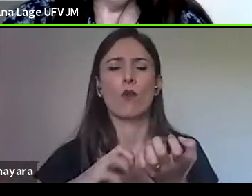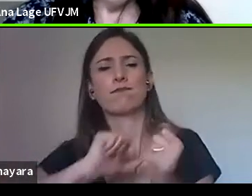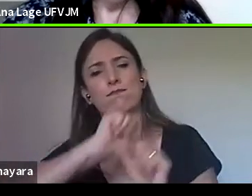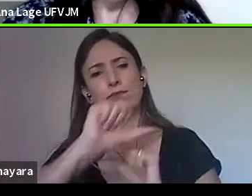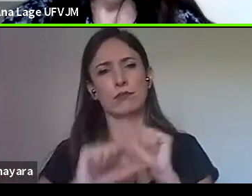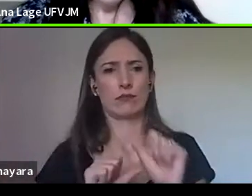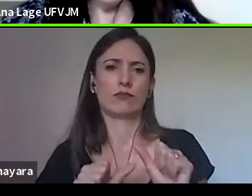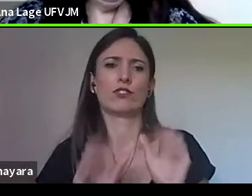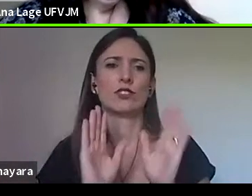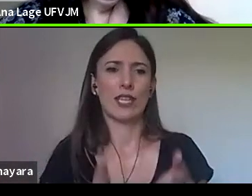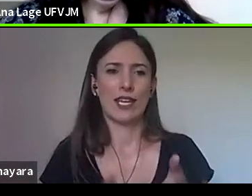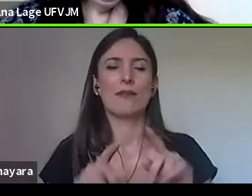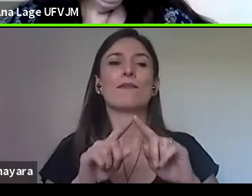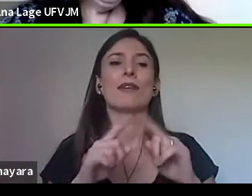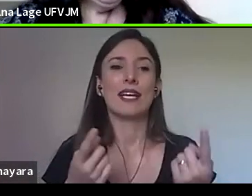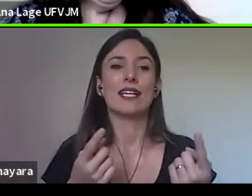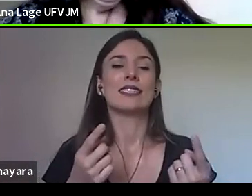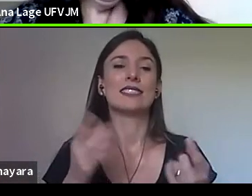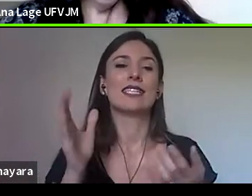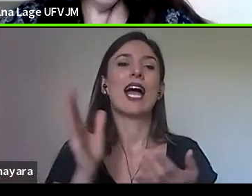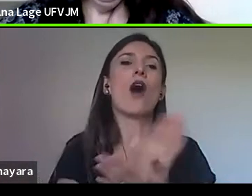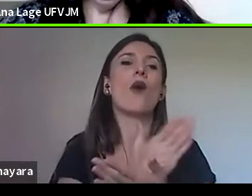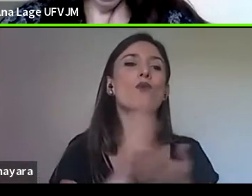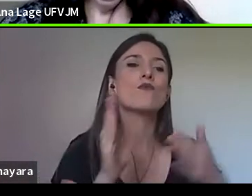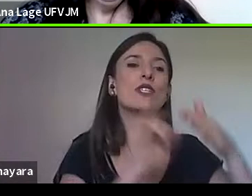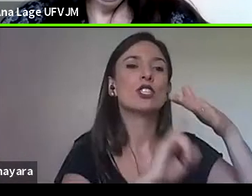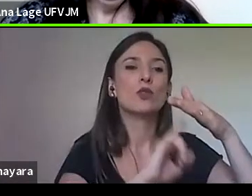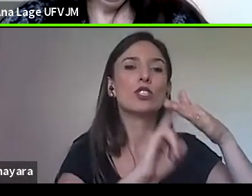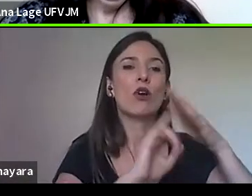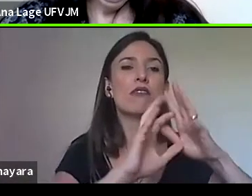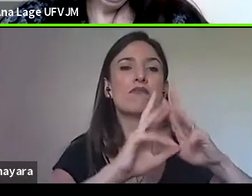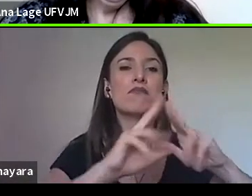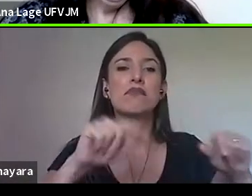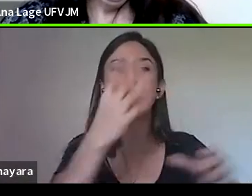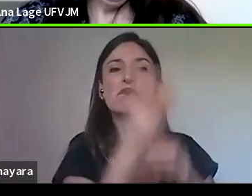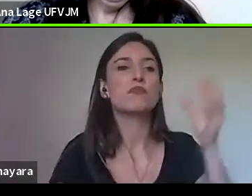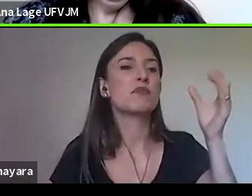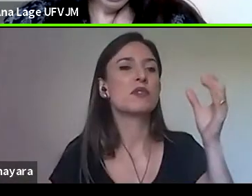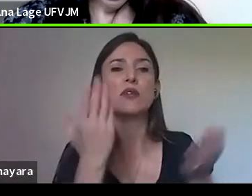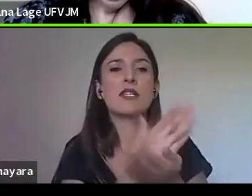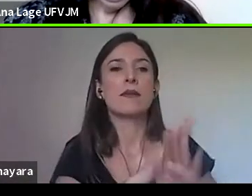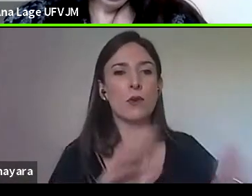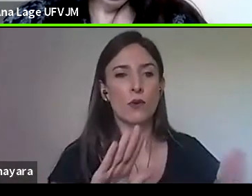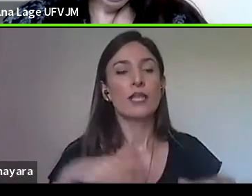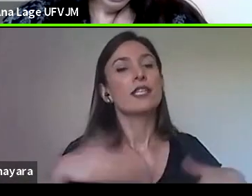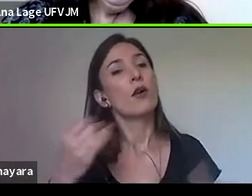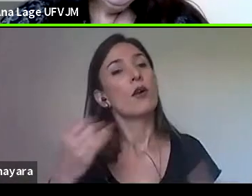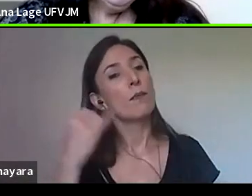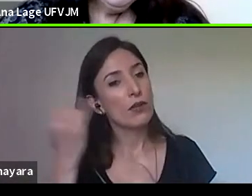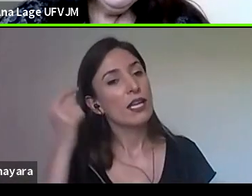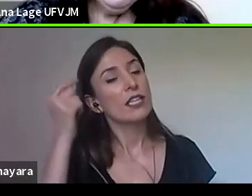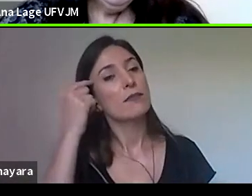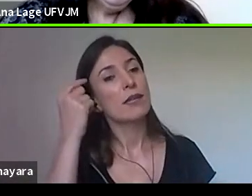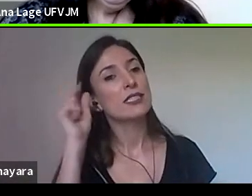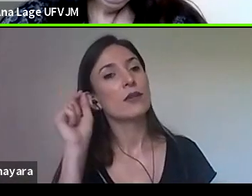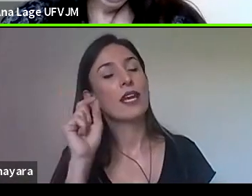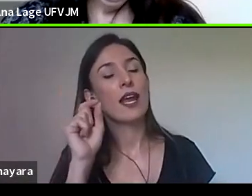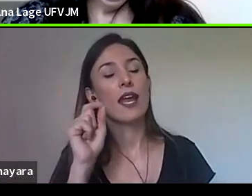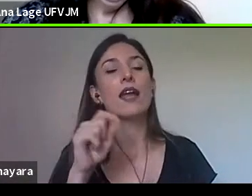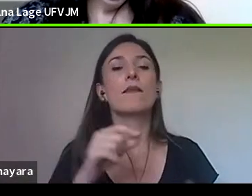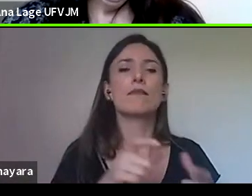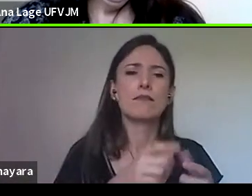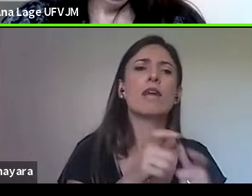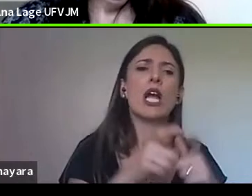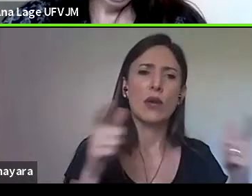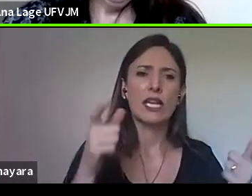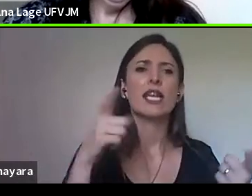e uma parte deixa de existir. Então, acho que isso é importante a gente pensar que elas têm uma continuidade, elas se